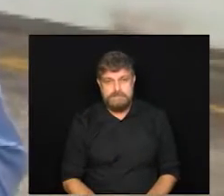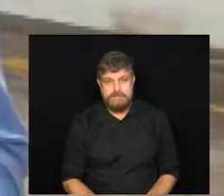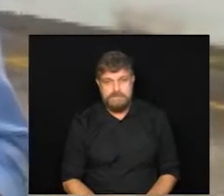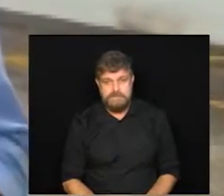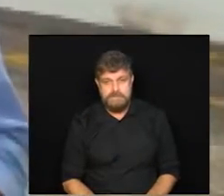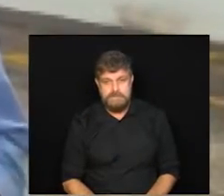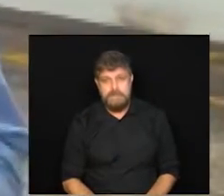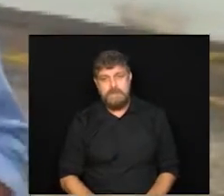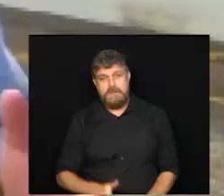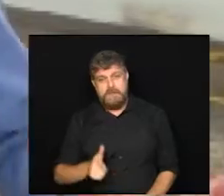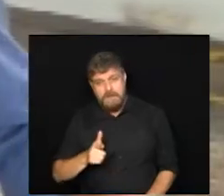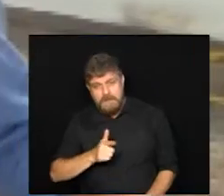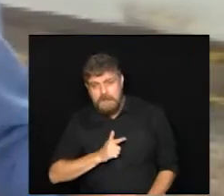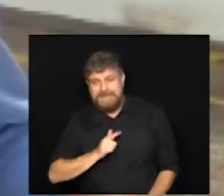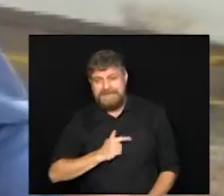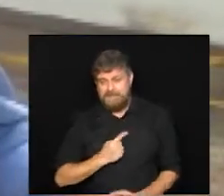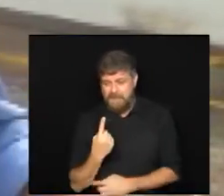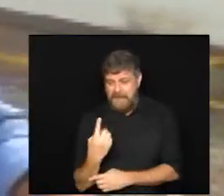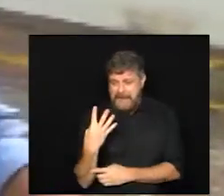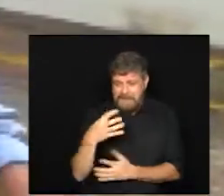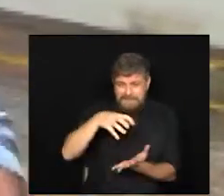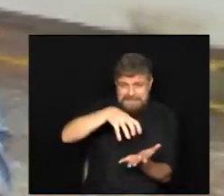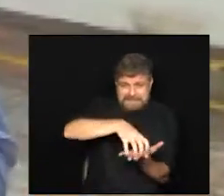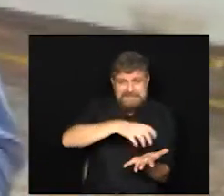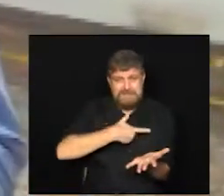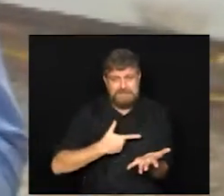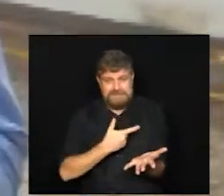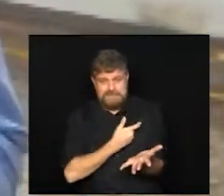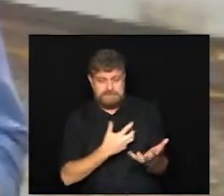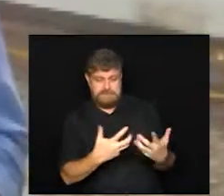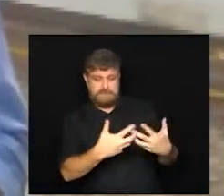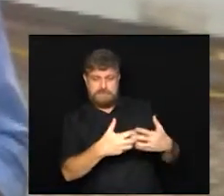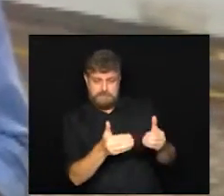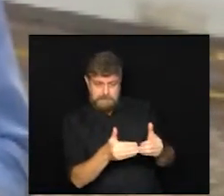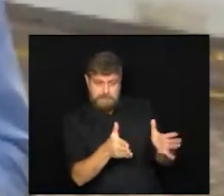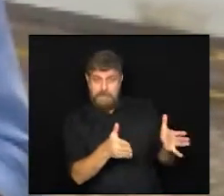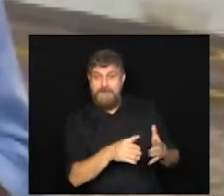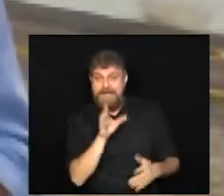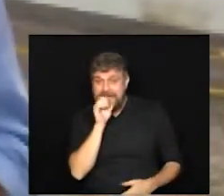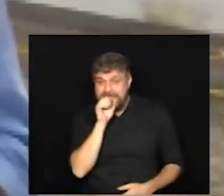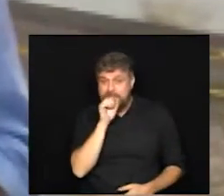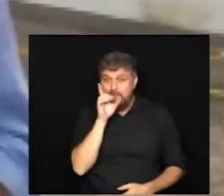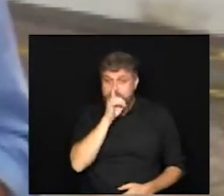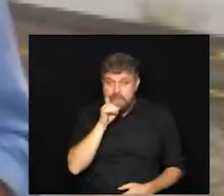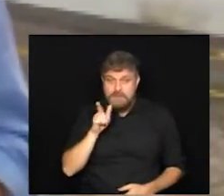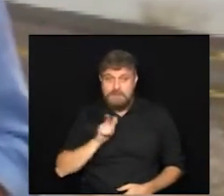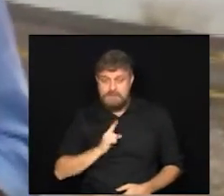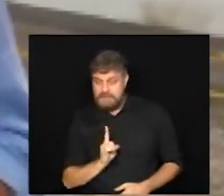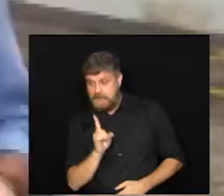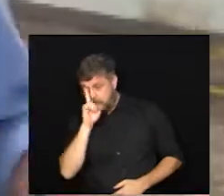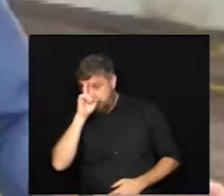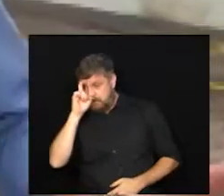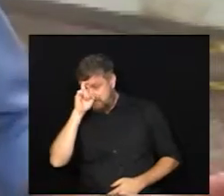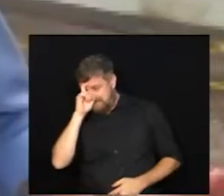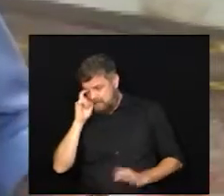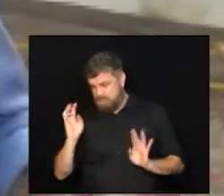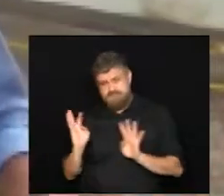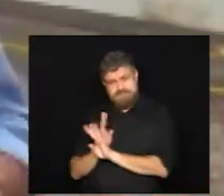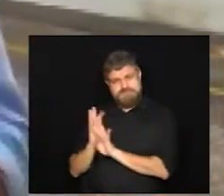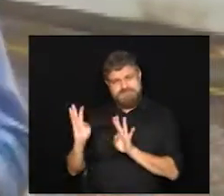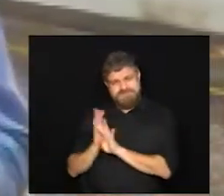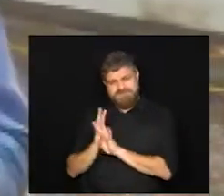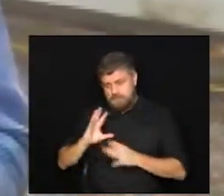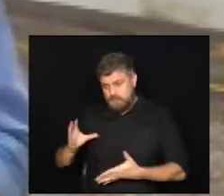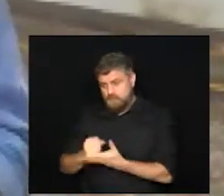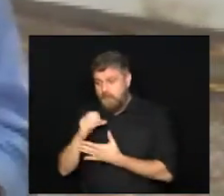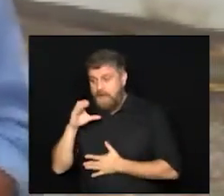Com a abertura de 14 unidades básicas de saúde, nesse final de semana, o movimento de entrada aqui no pronto-socorro do Mário